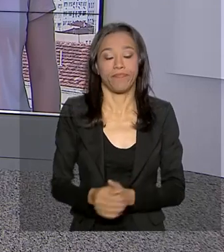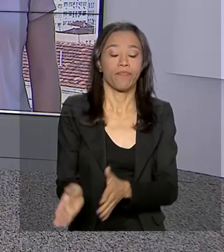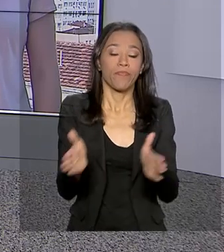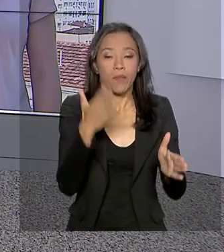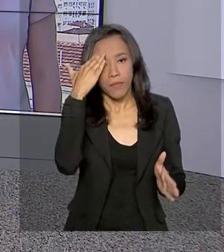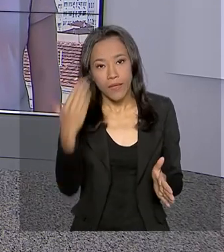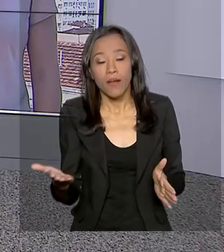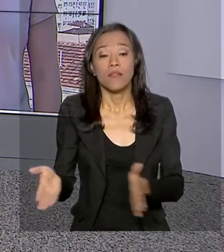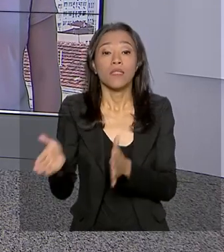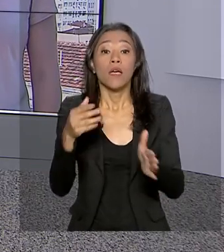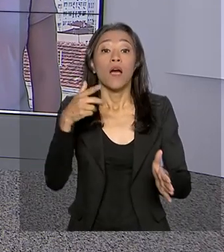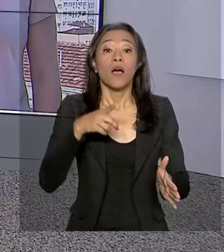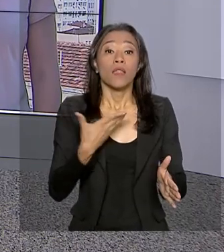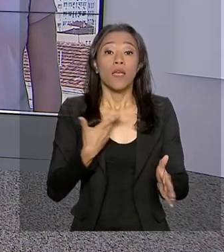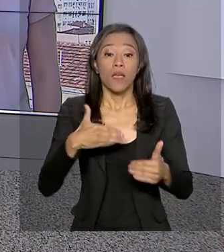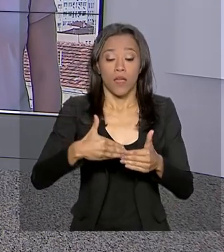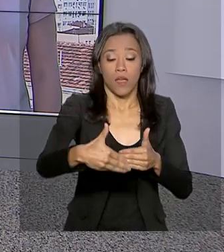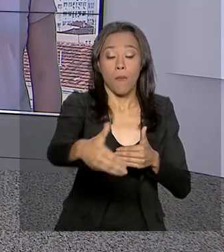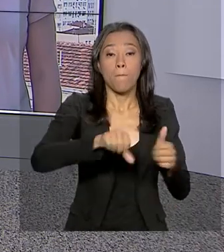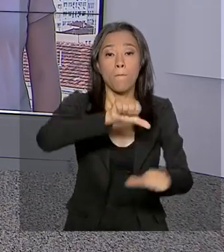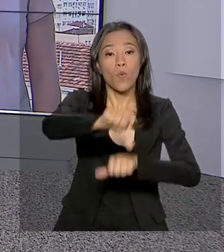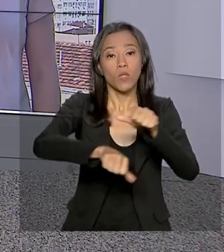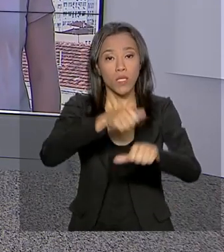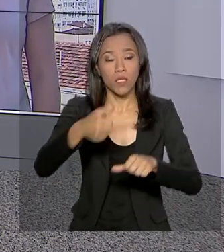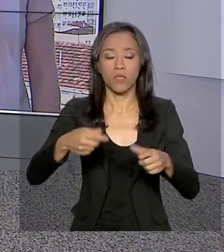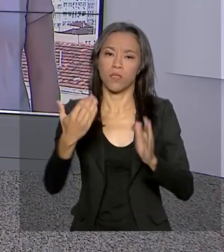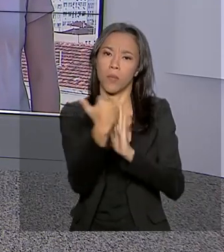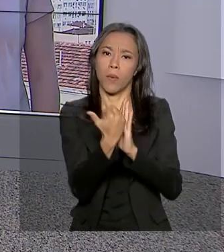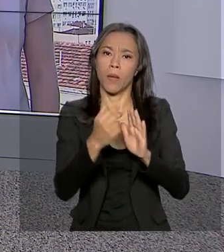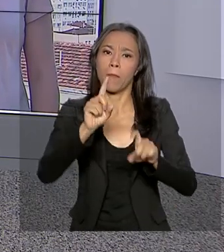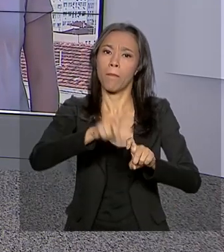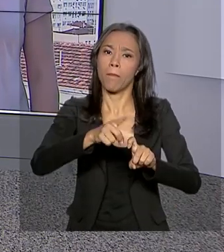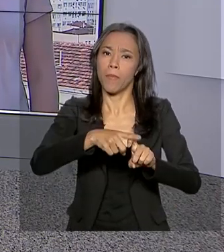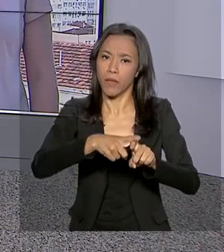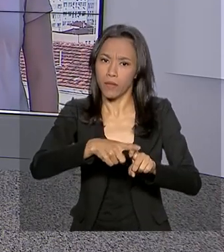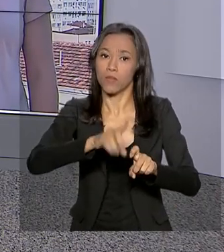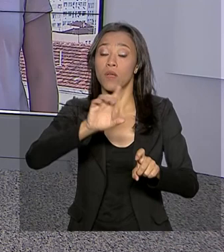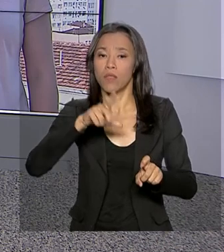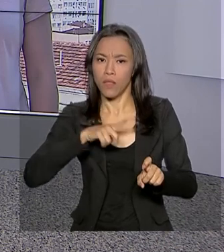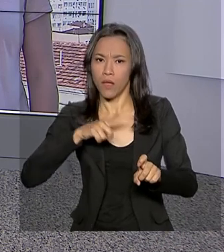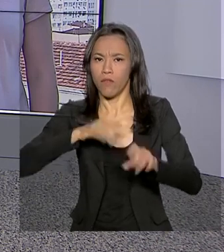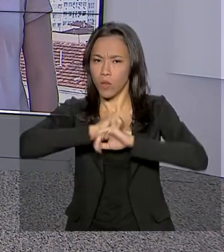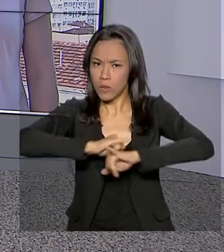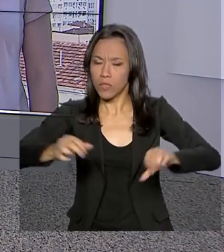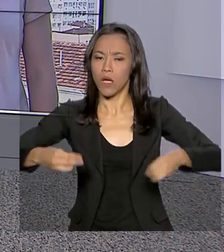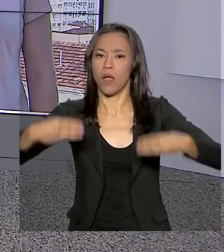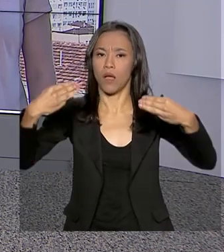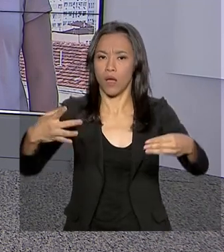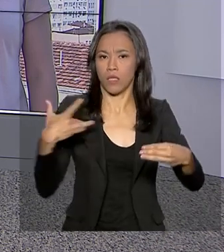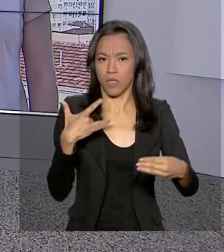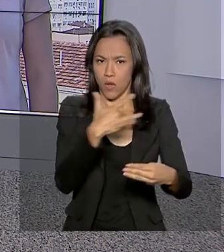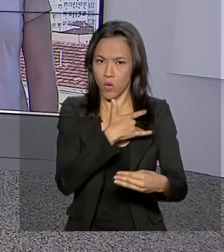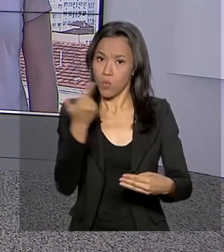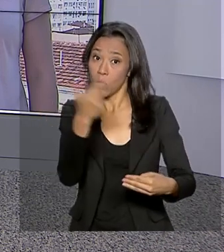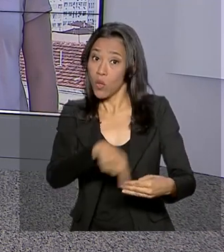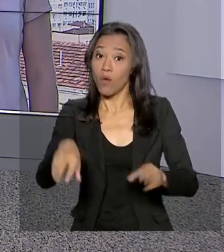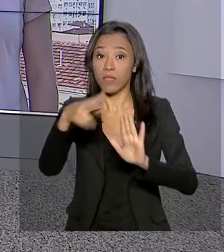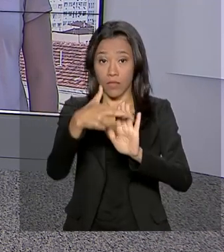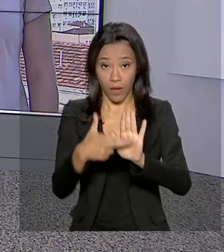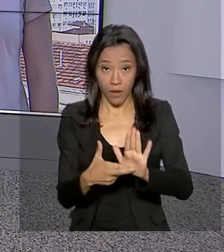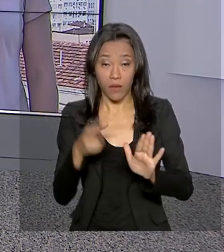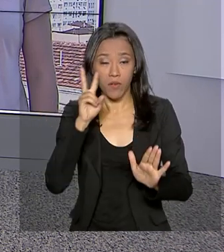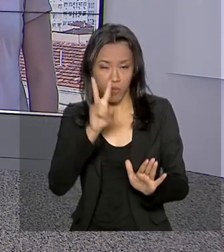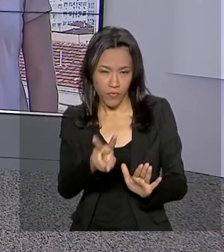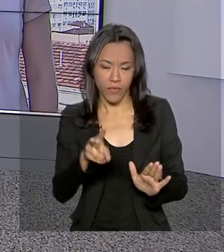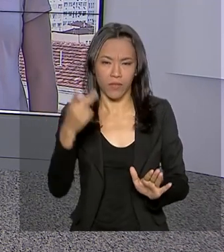E olha, vem aí mudanças no Mais Médicos. O Ministério da Saúde deve anunciar esta semana uma nova versão do programa. Vamos a Rio de Janeiro. Alessandra